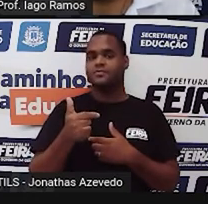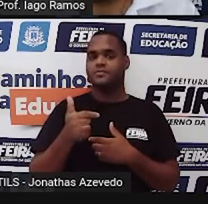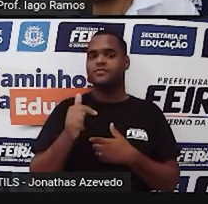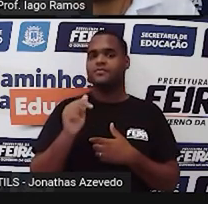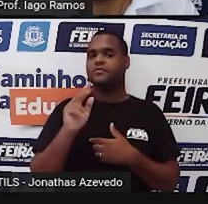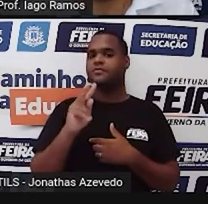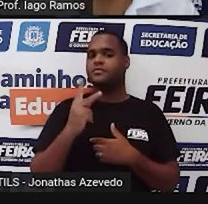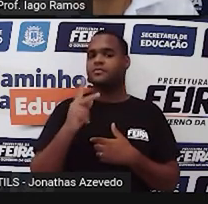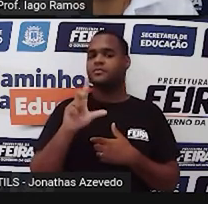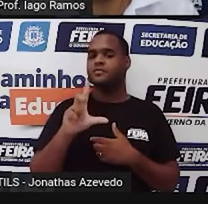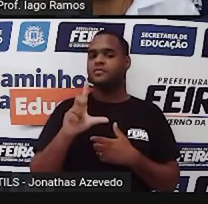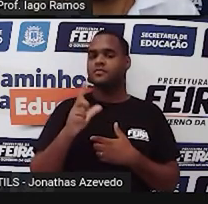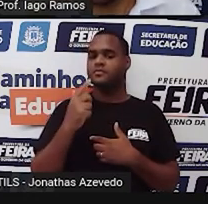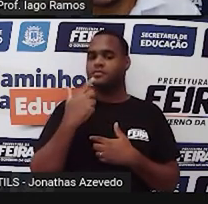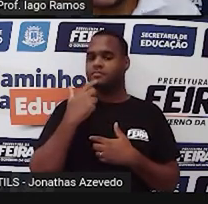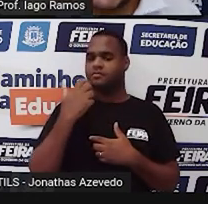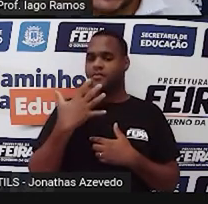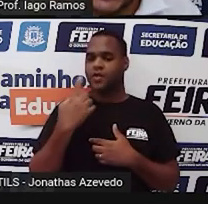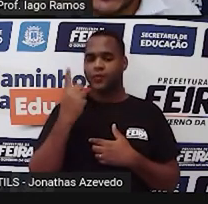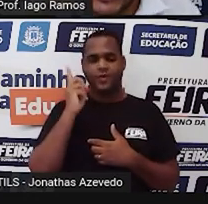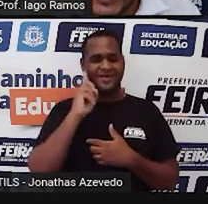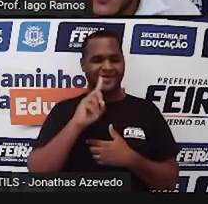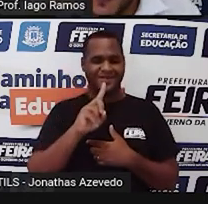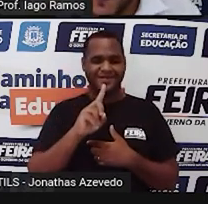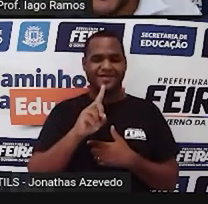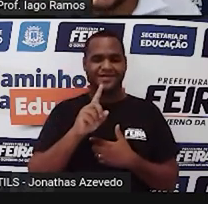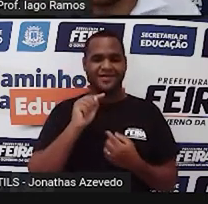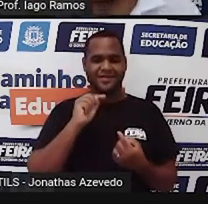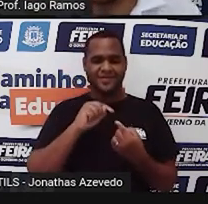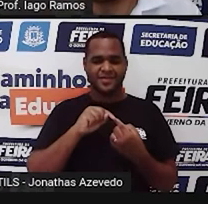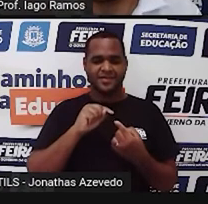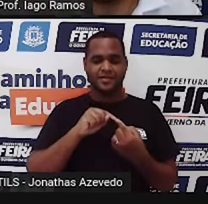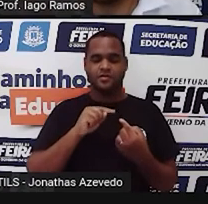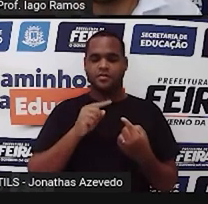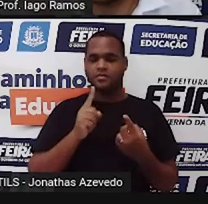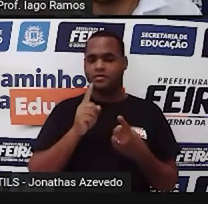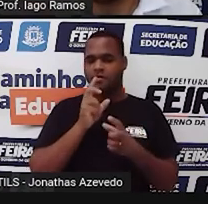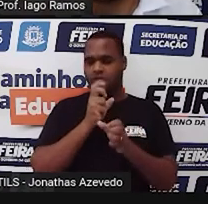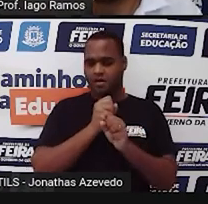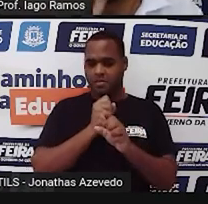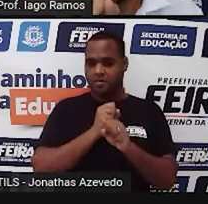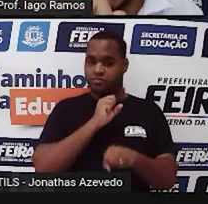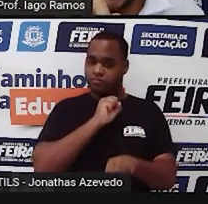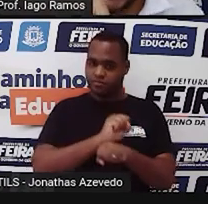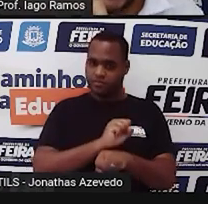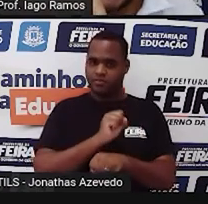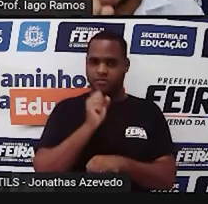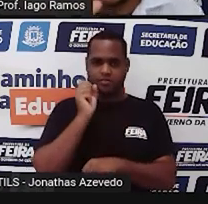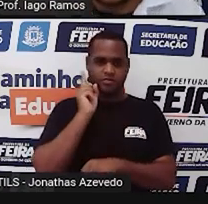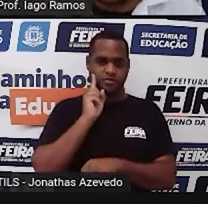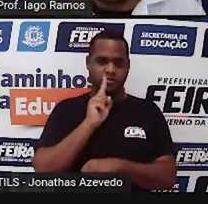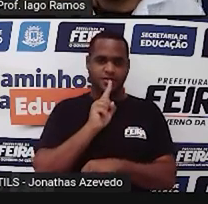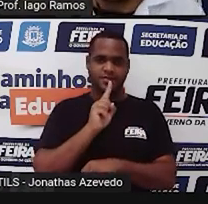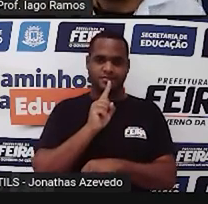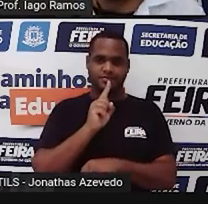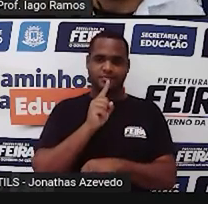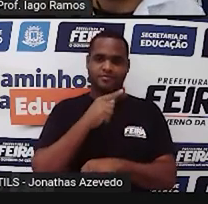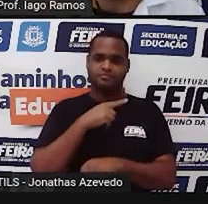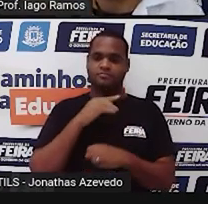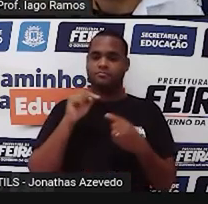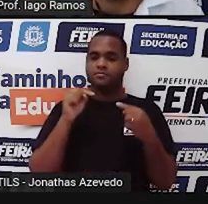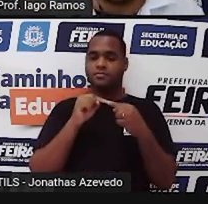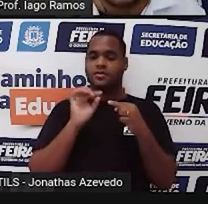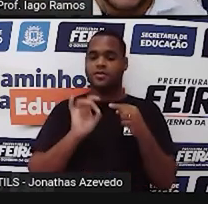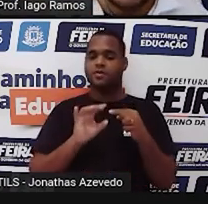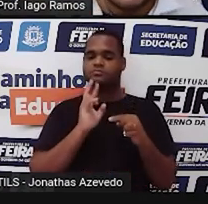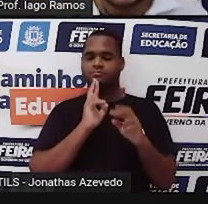hectolitros. Isso em um dia, tá? O cálculo parou ali para um dia, só que ele está